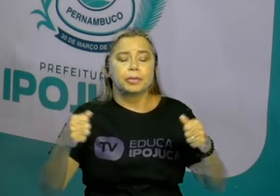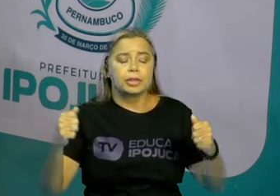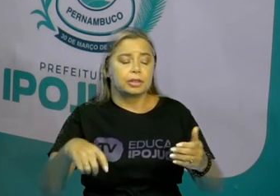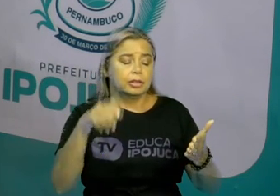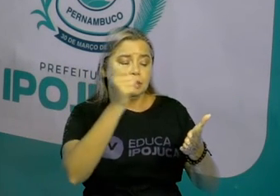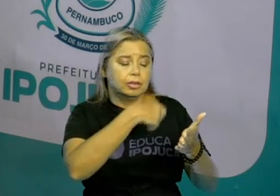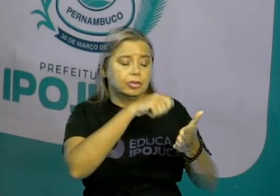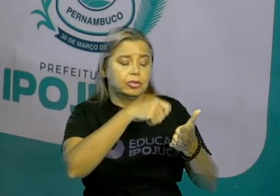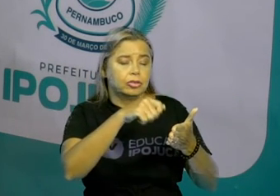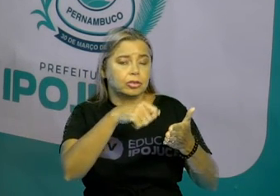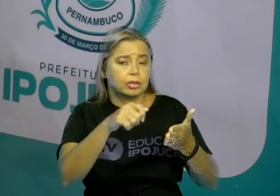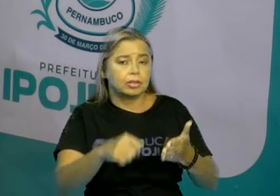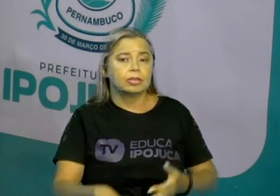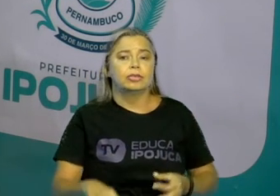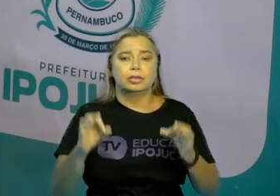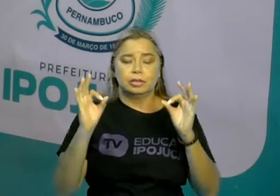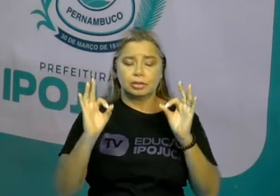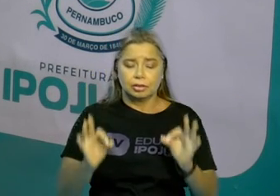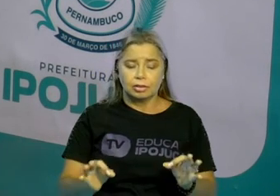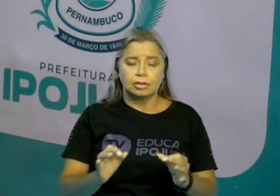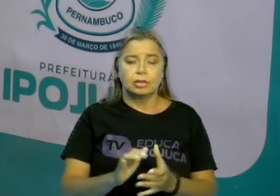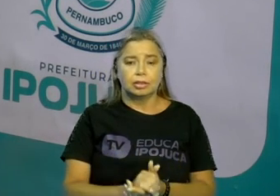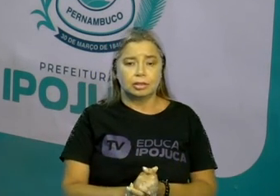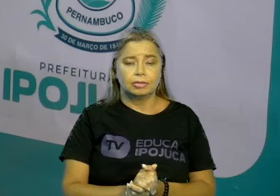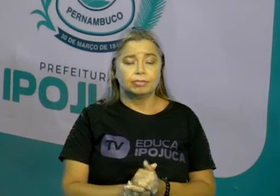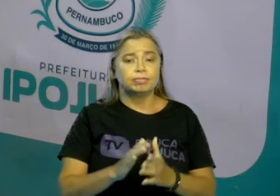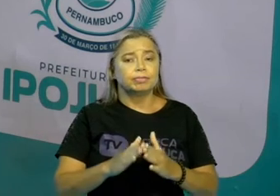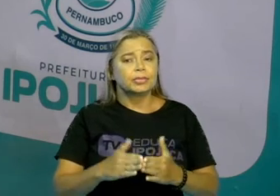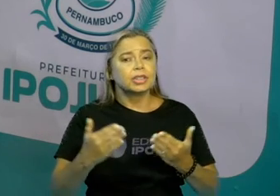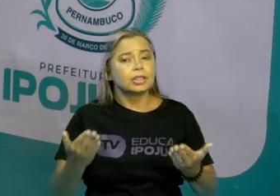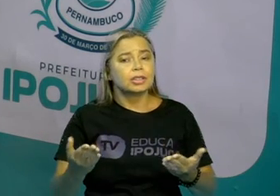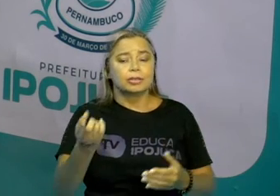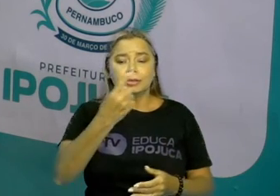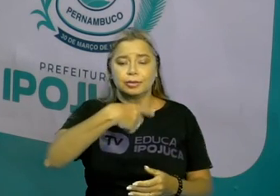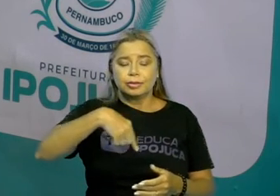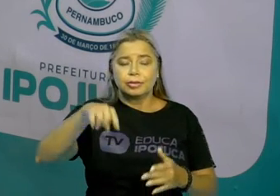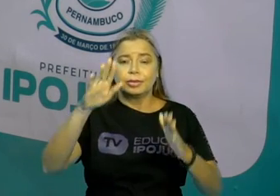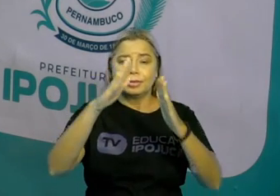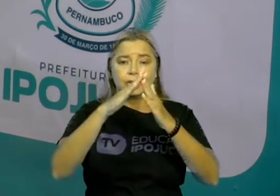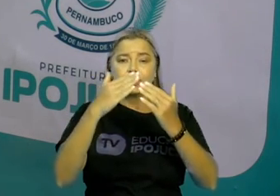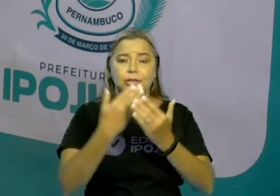ortográfica. Por isso que a gente vai para a escola para aprender um pouquinho mais.